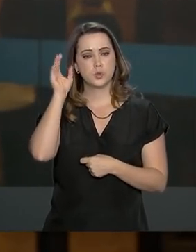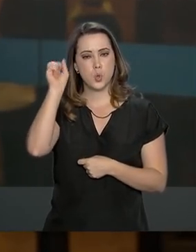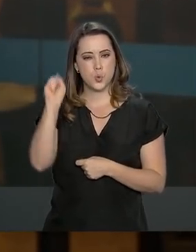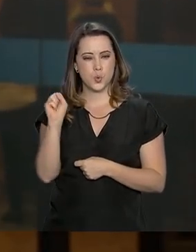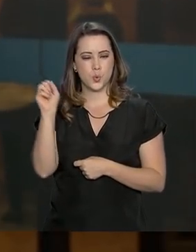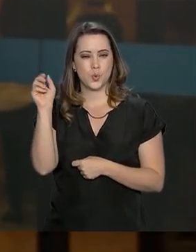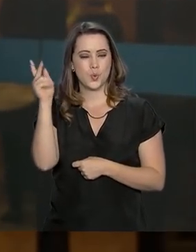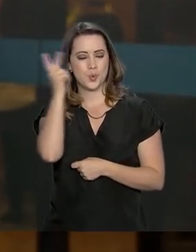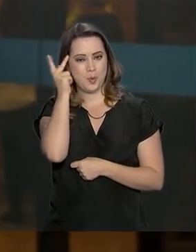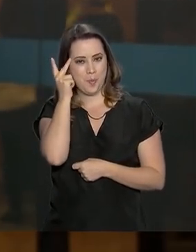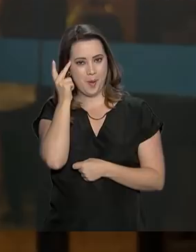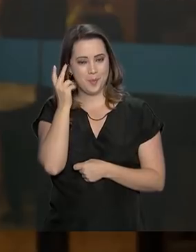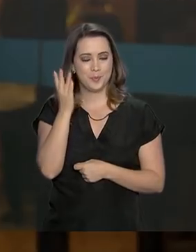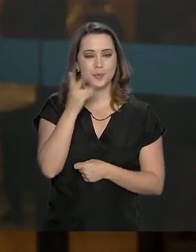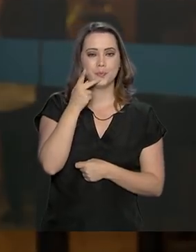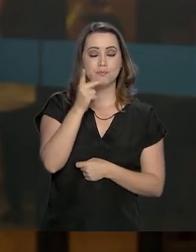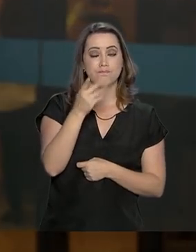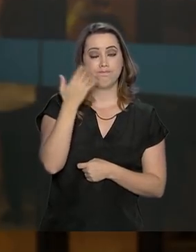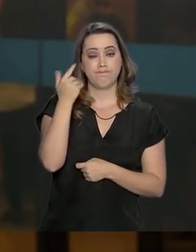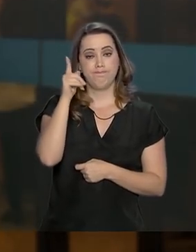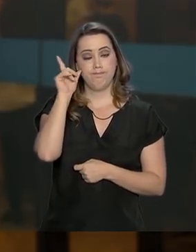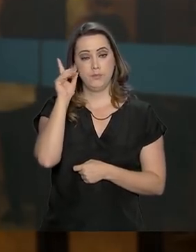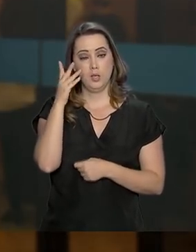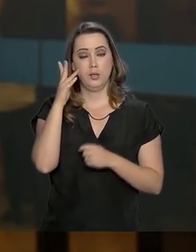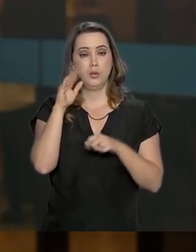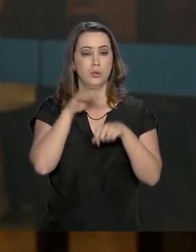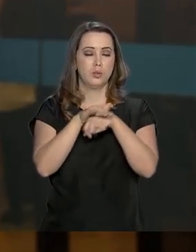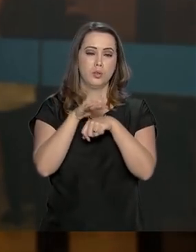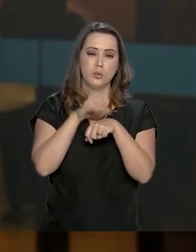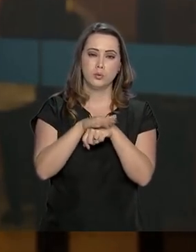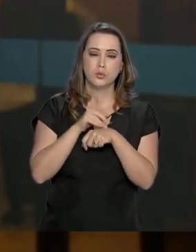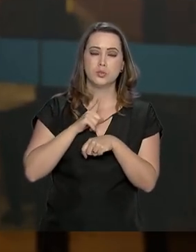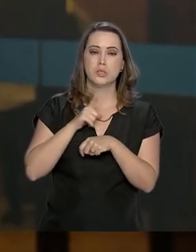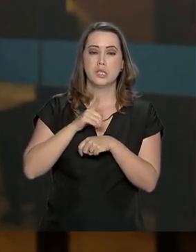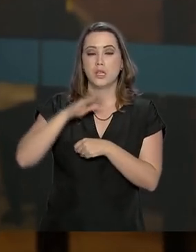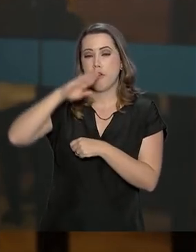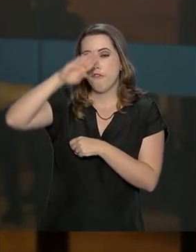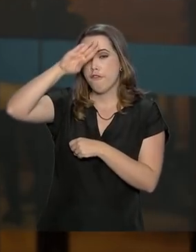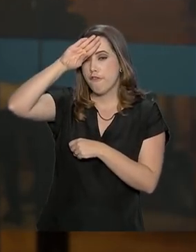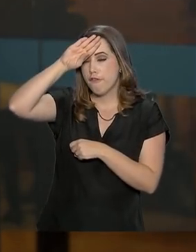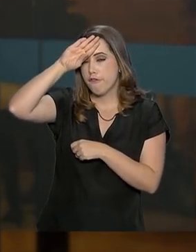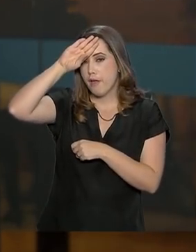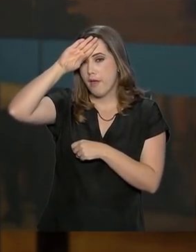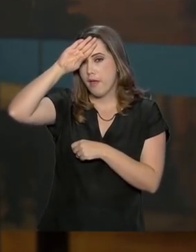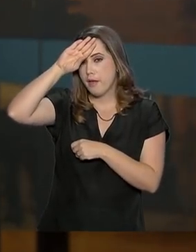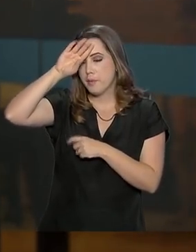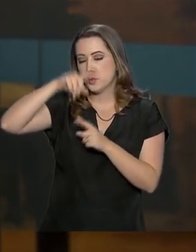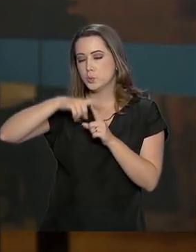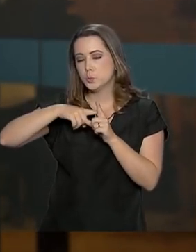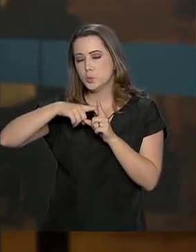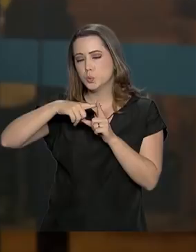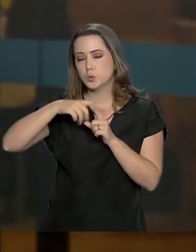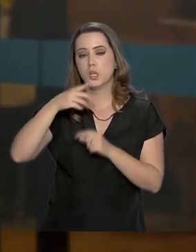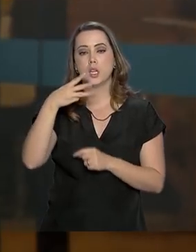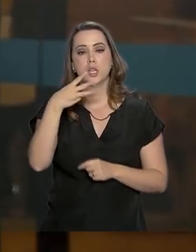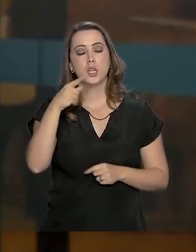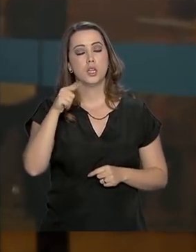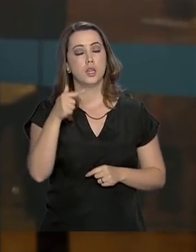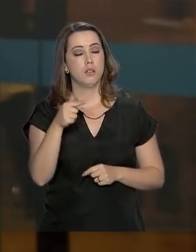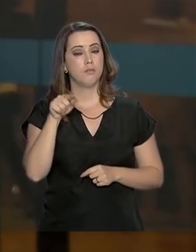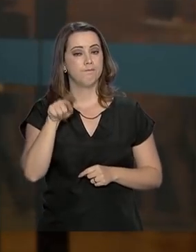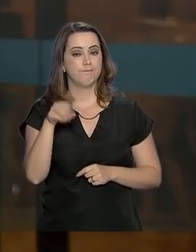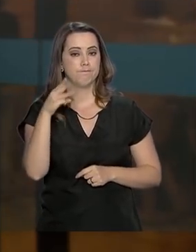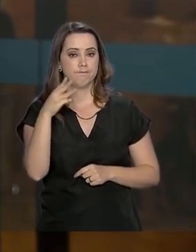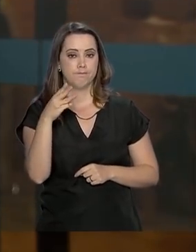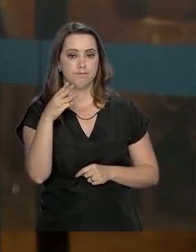paulista, informa que na noite de ontem ele teve elevação de temperatura. Chegou a 37,3